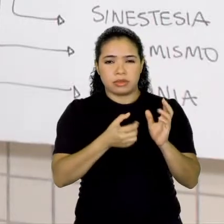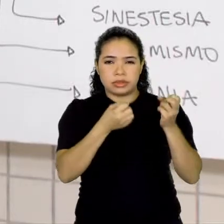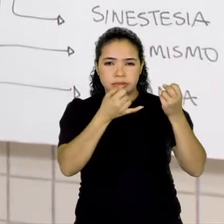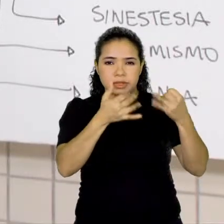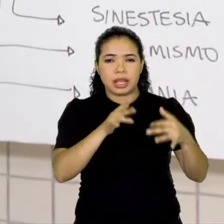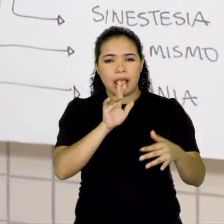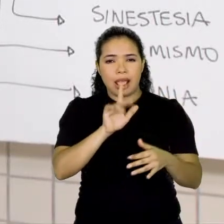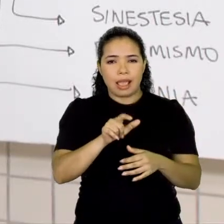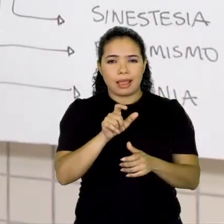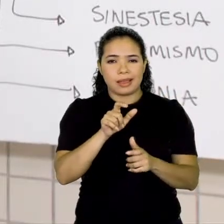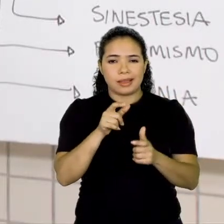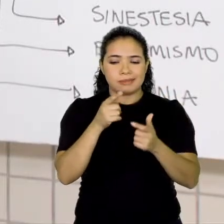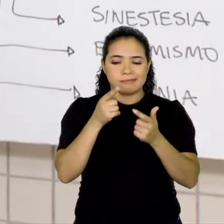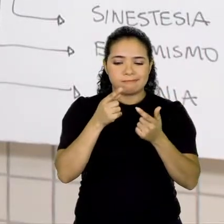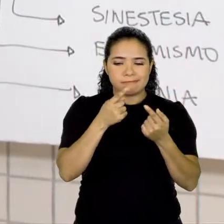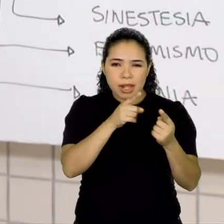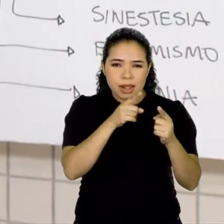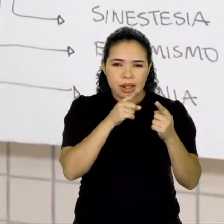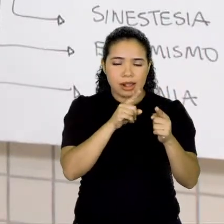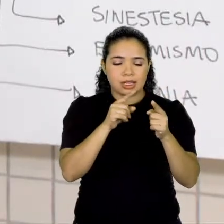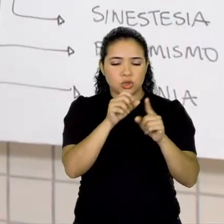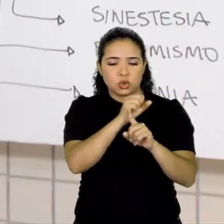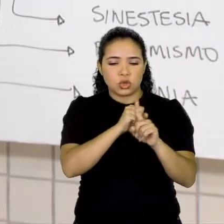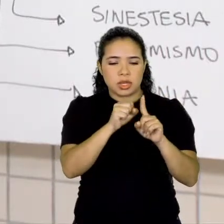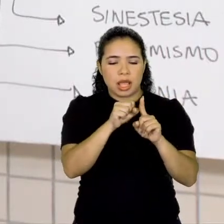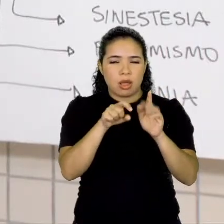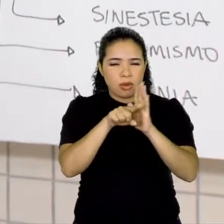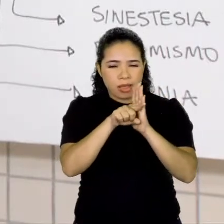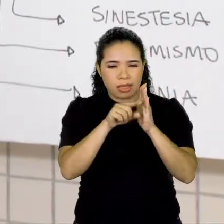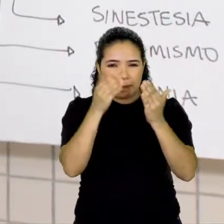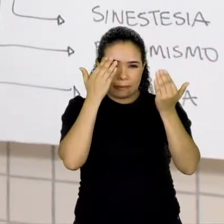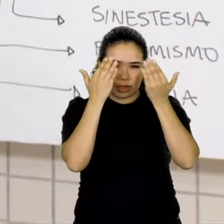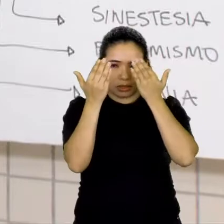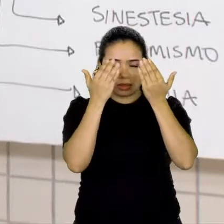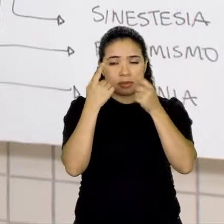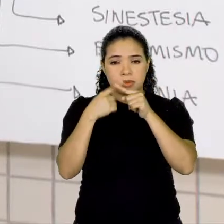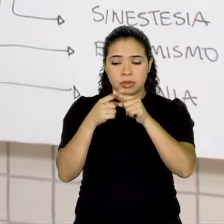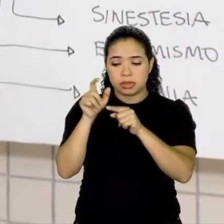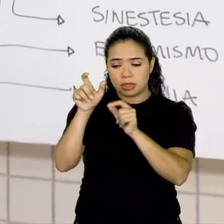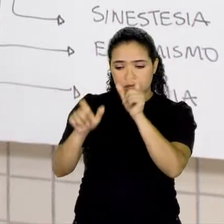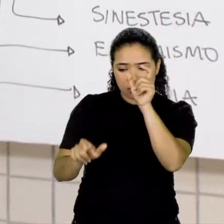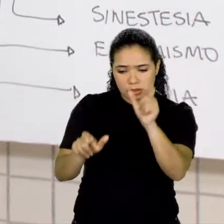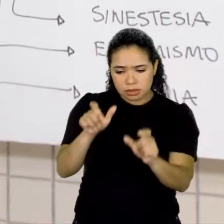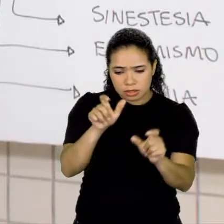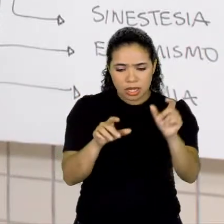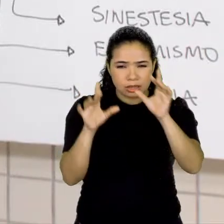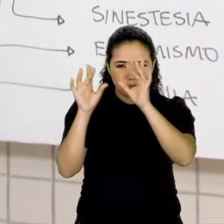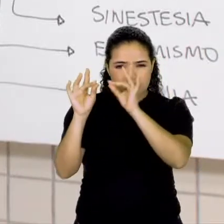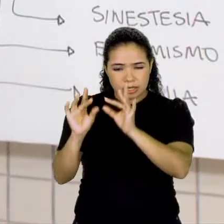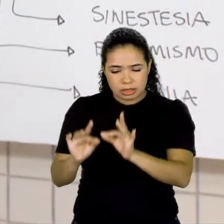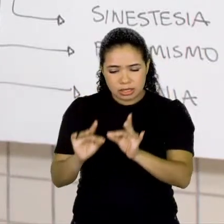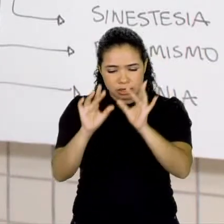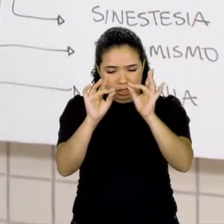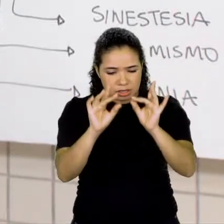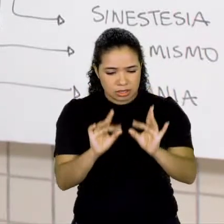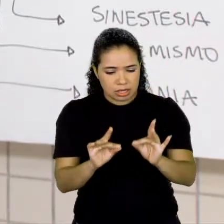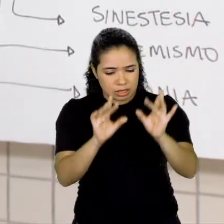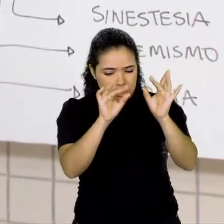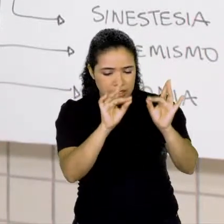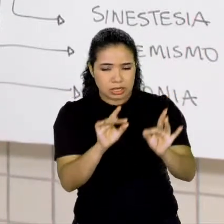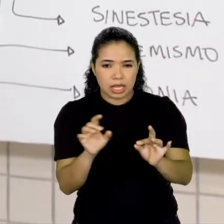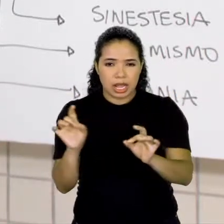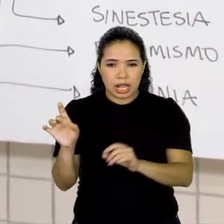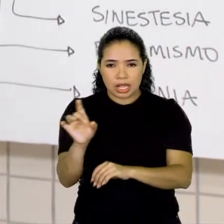também uma análise psicológica, porque ele vai detalhar bem as personagens fazendo essa análise, certo? Mas,